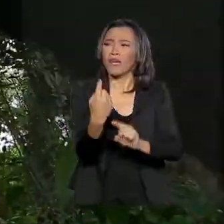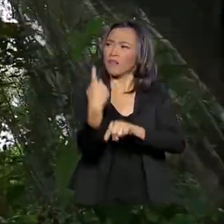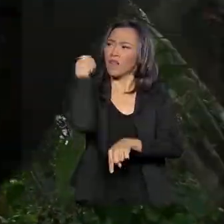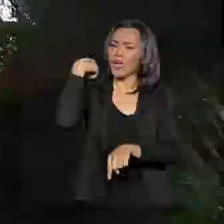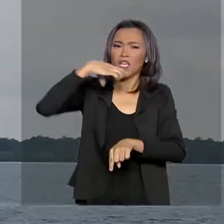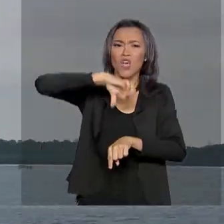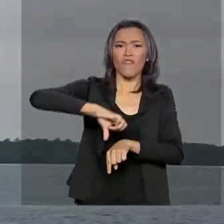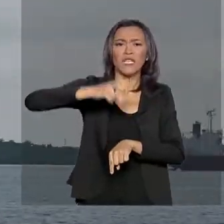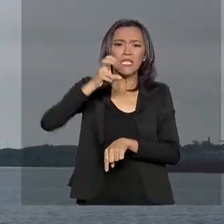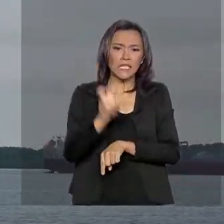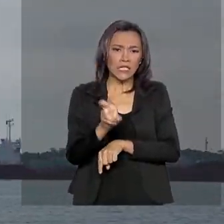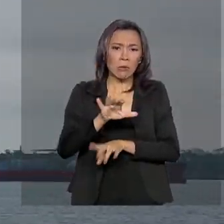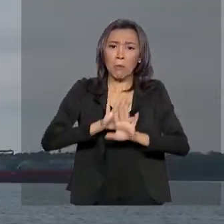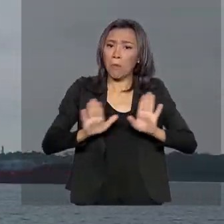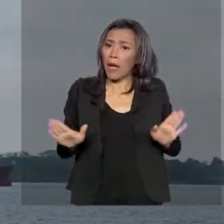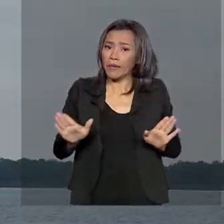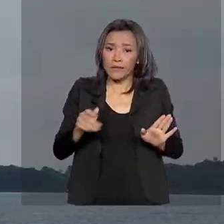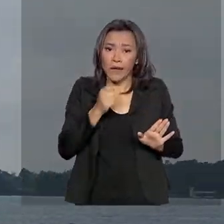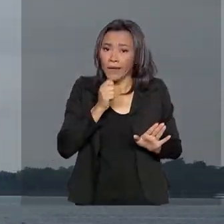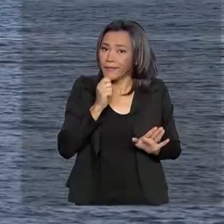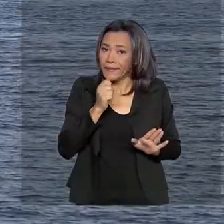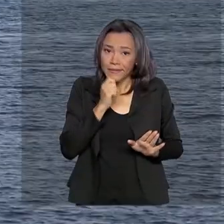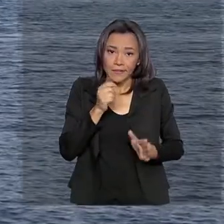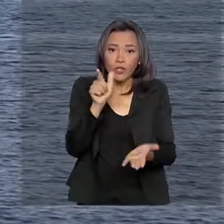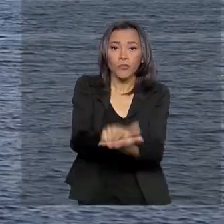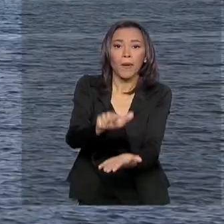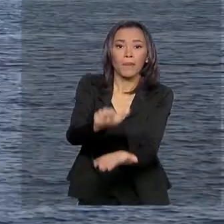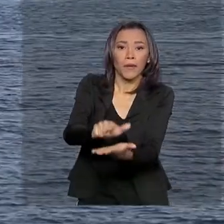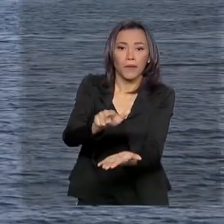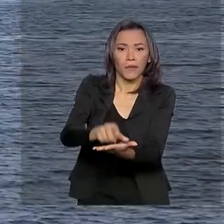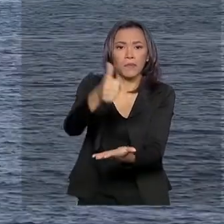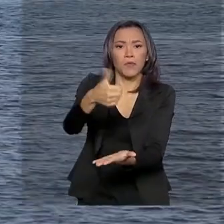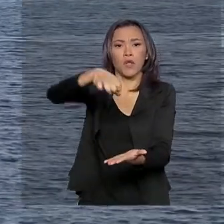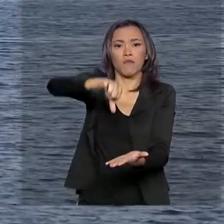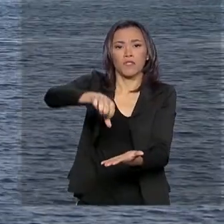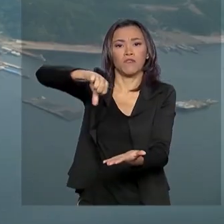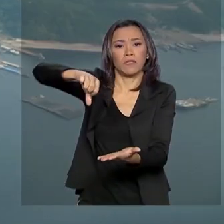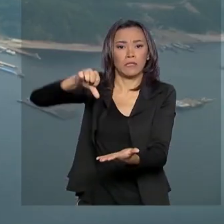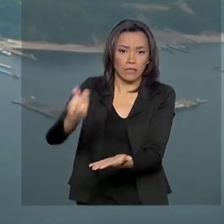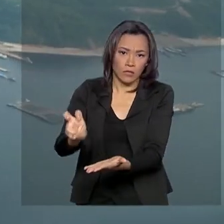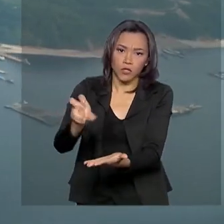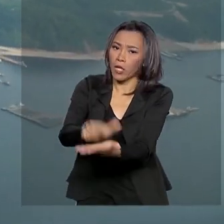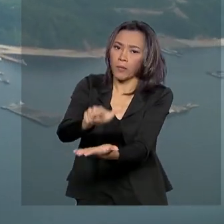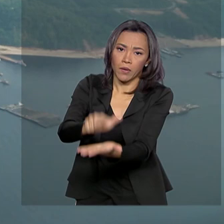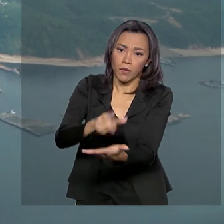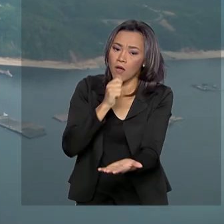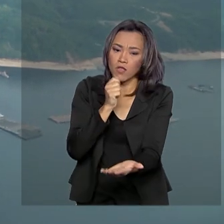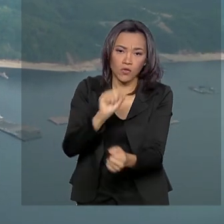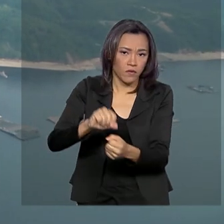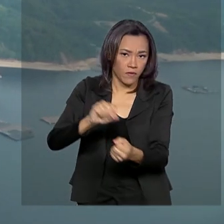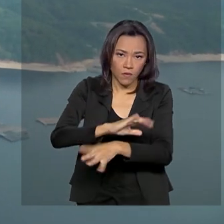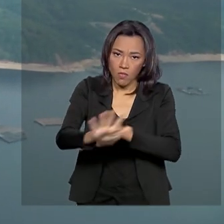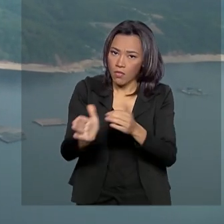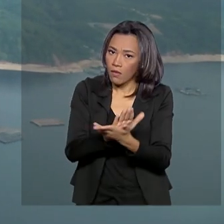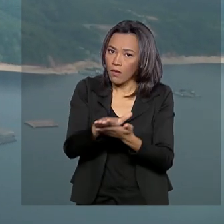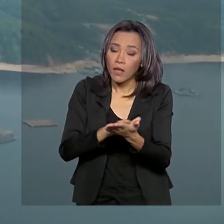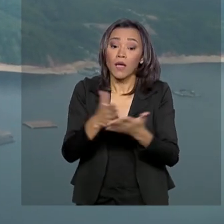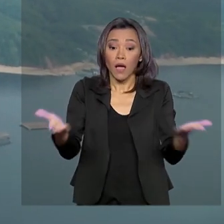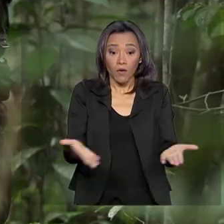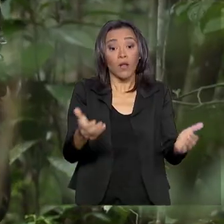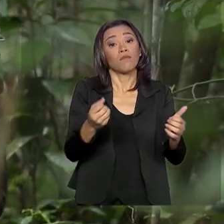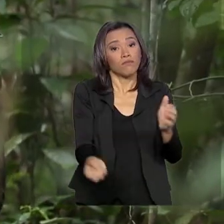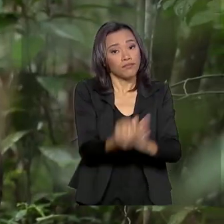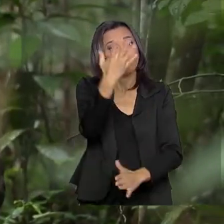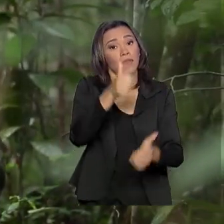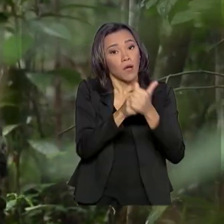do papel. Recriado pelo presidente Jair Bolsonaro, o órgão tem poderes para propor e acompanhar políticas públicas regionais,